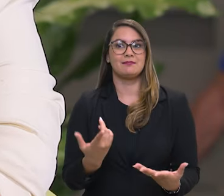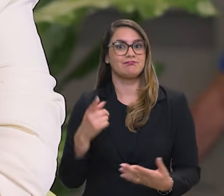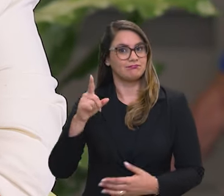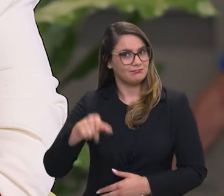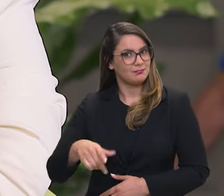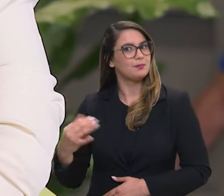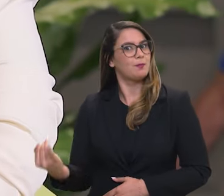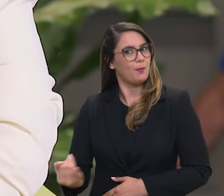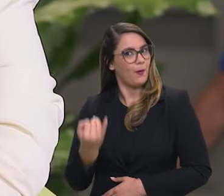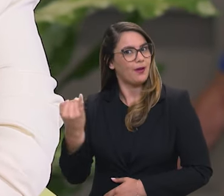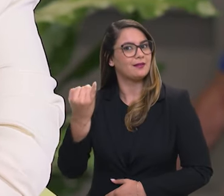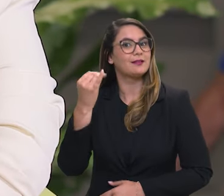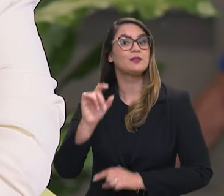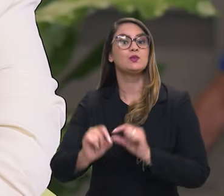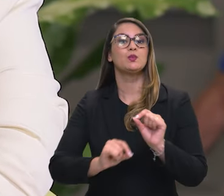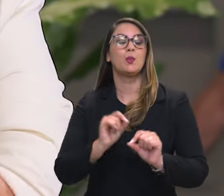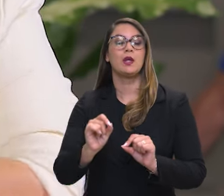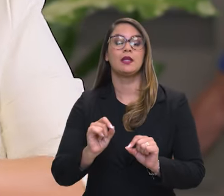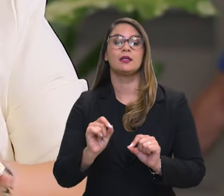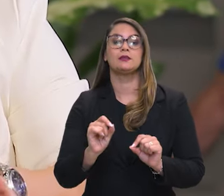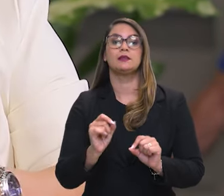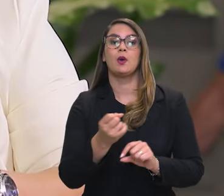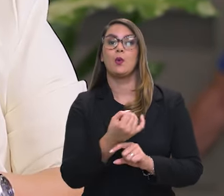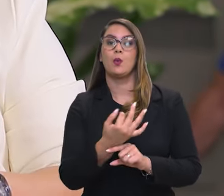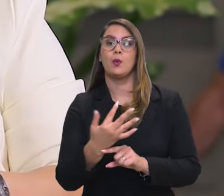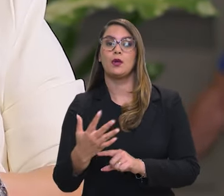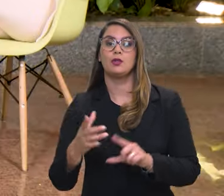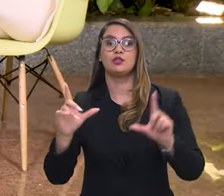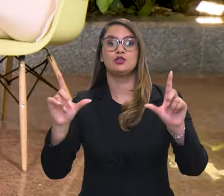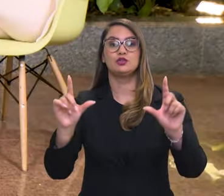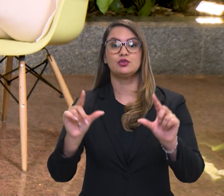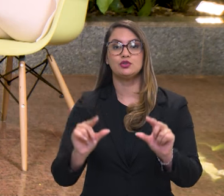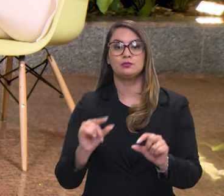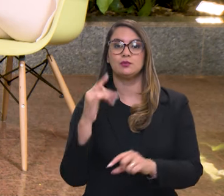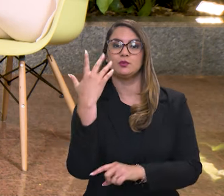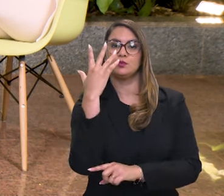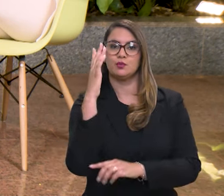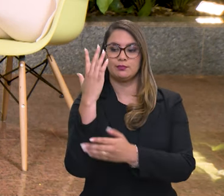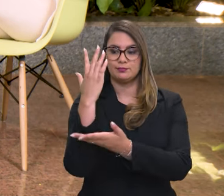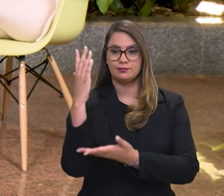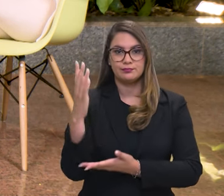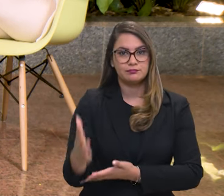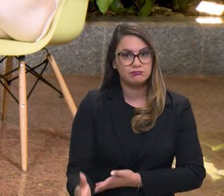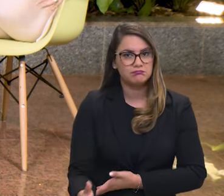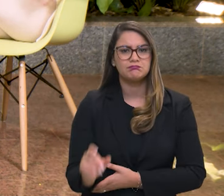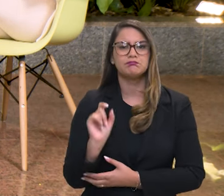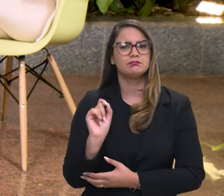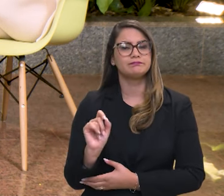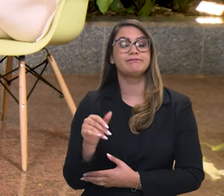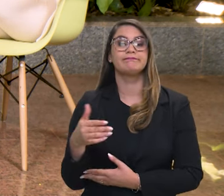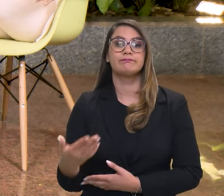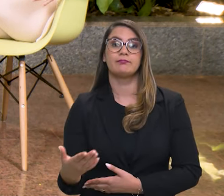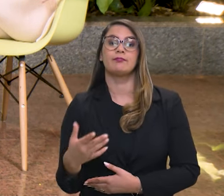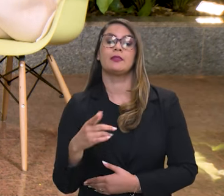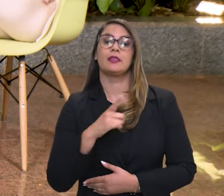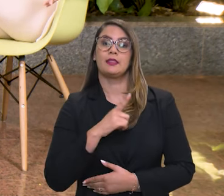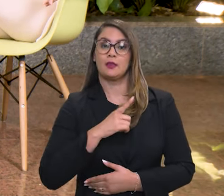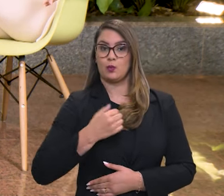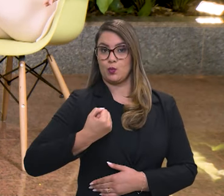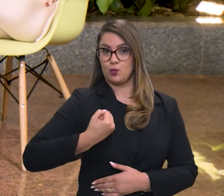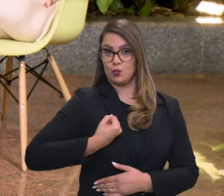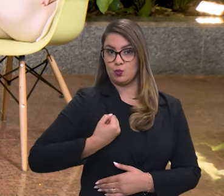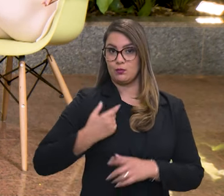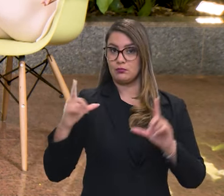a redução na taxa de desmatamento. Então, gente tem aqui um número, uma redução de cerca de